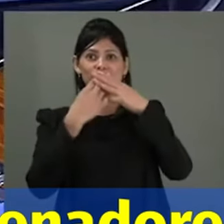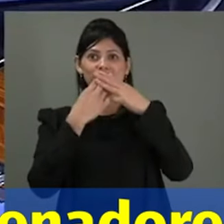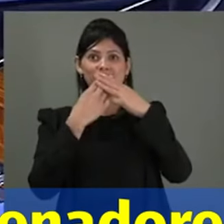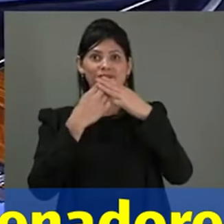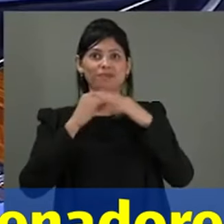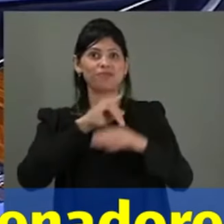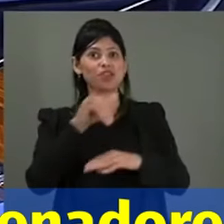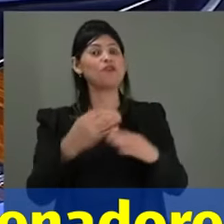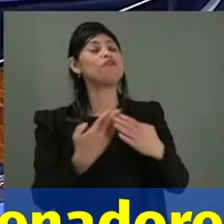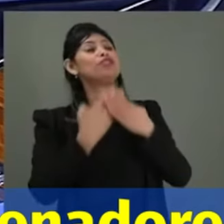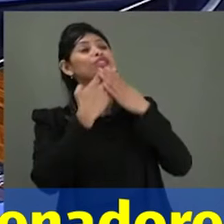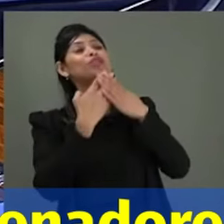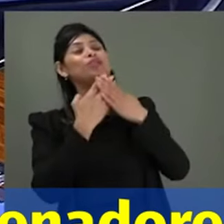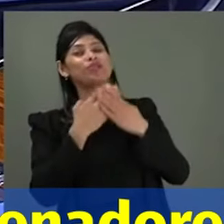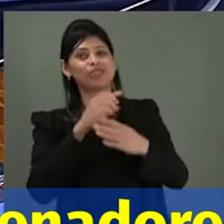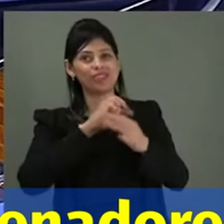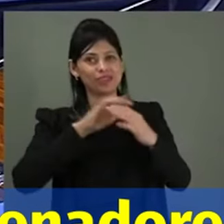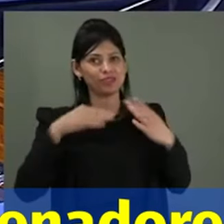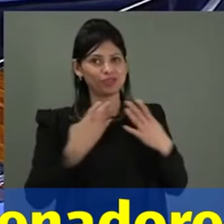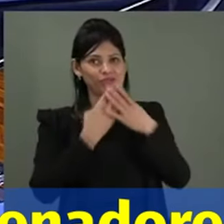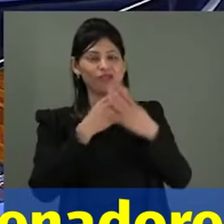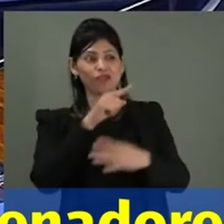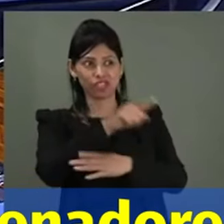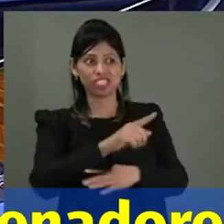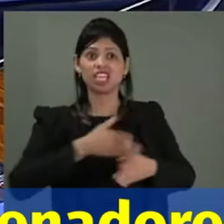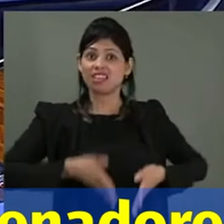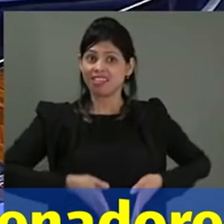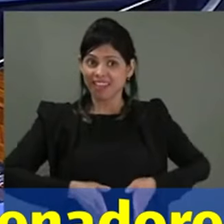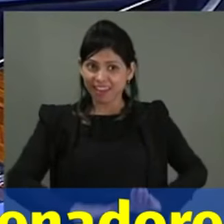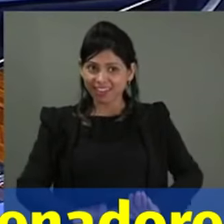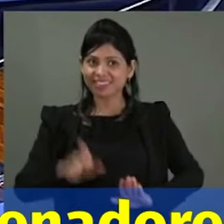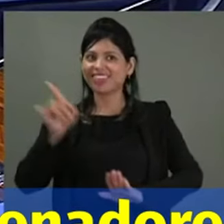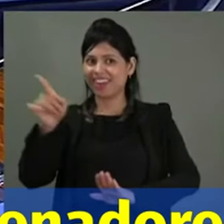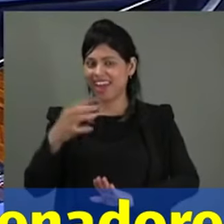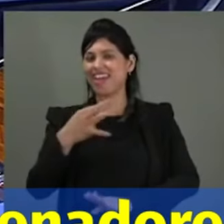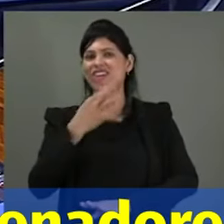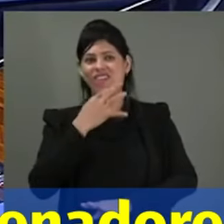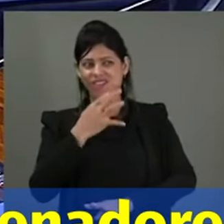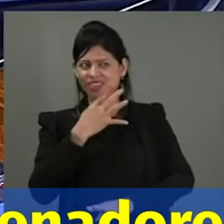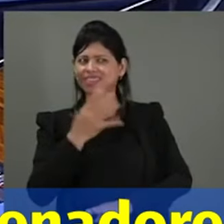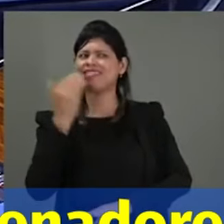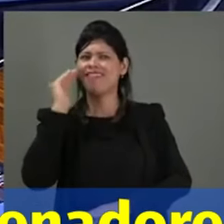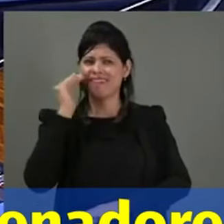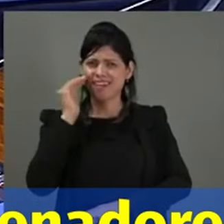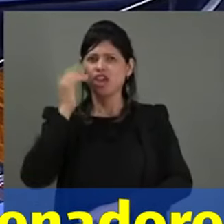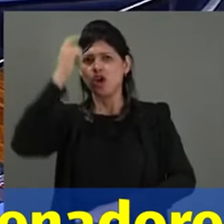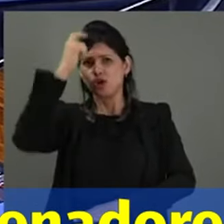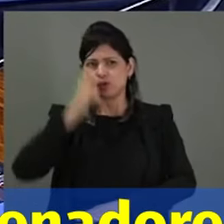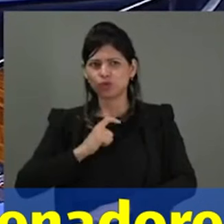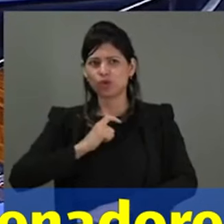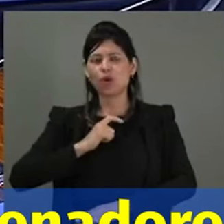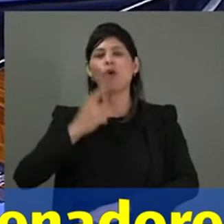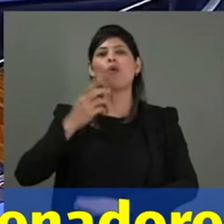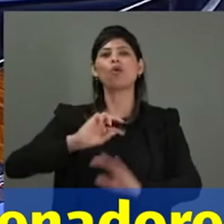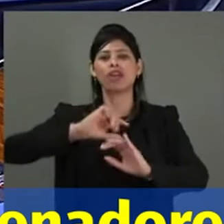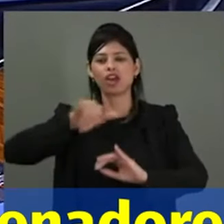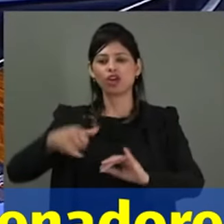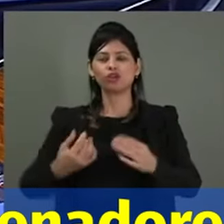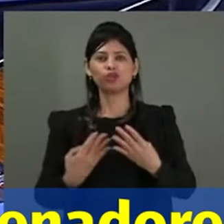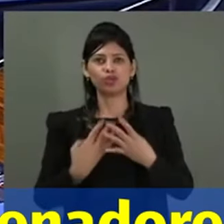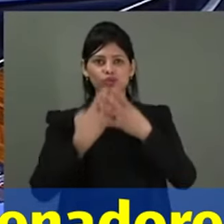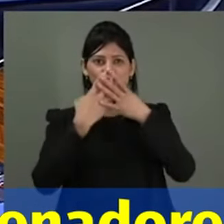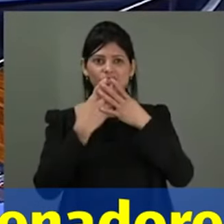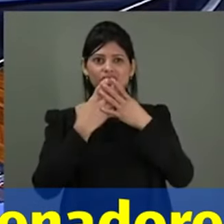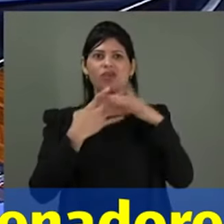o sionista, você é sabra, você nasceu lá, para ver como eu entendo, né? E eu sou judeu, descendente dos etíopes, e